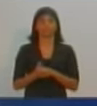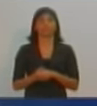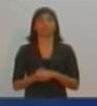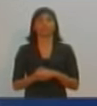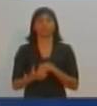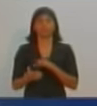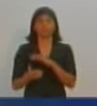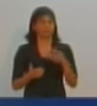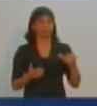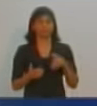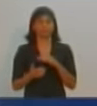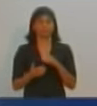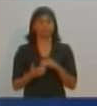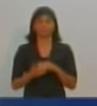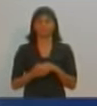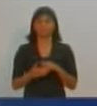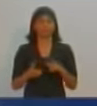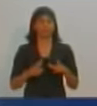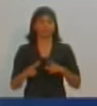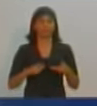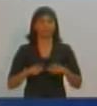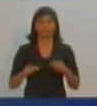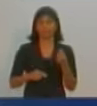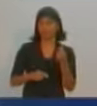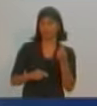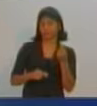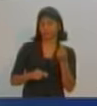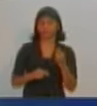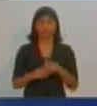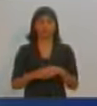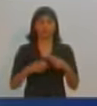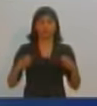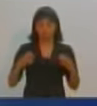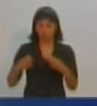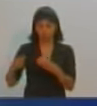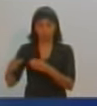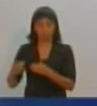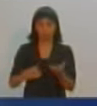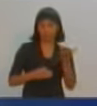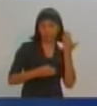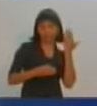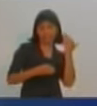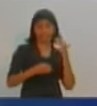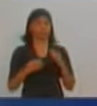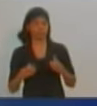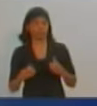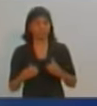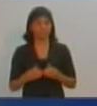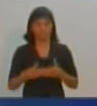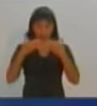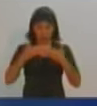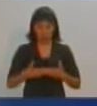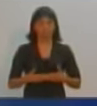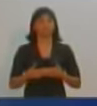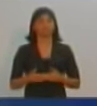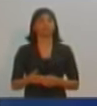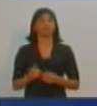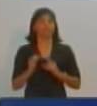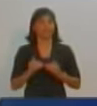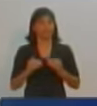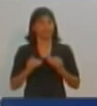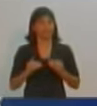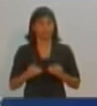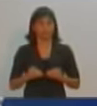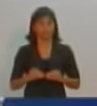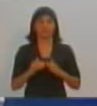nós não temos nenhuma empresa patrocinando, nós não temos nenhum grupo político por trás de nós, e é por isso que nós podemos garantir que, a partir de